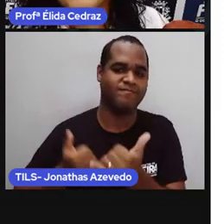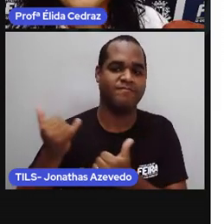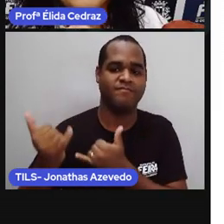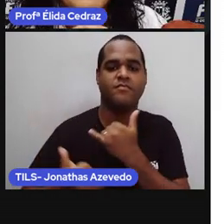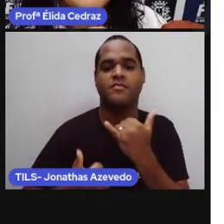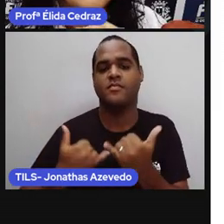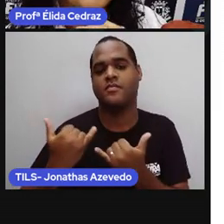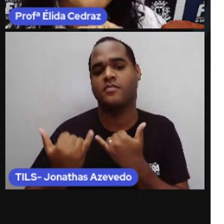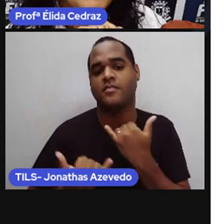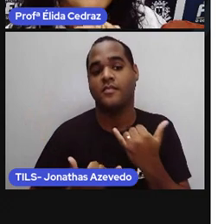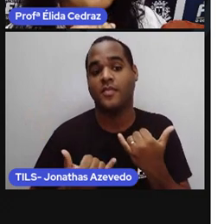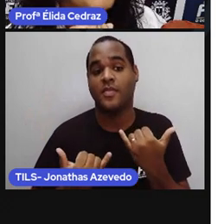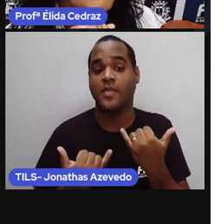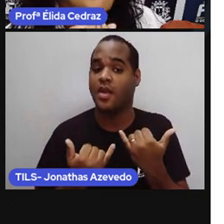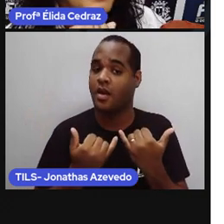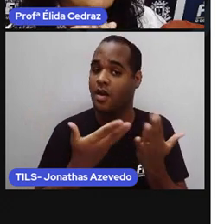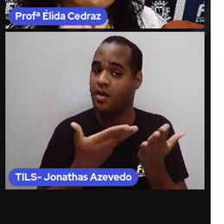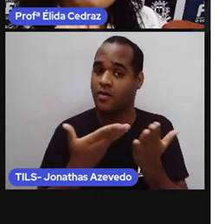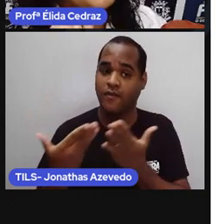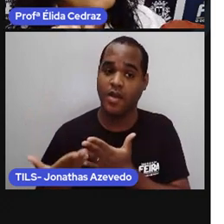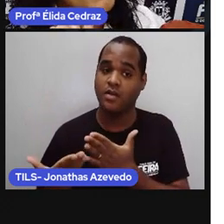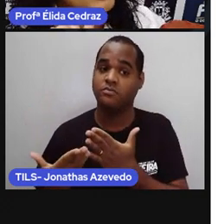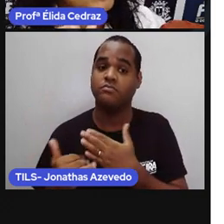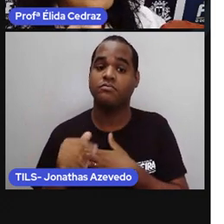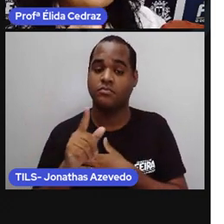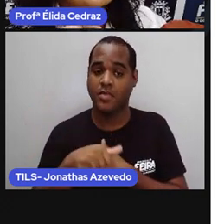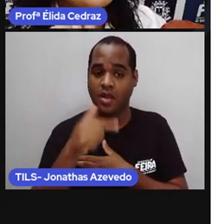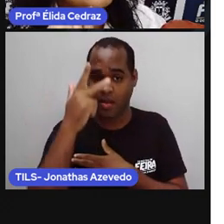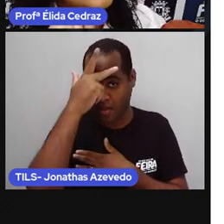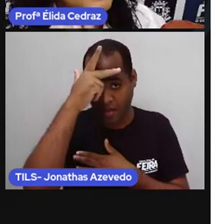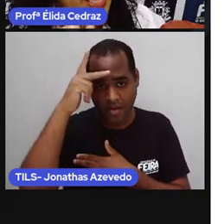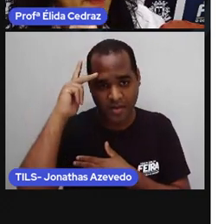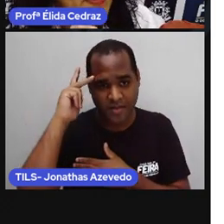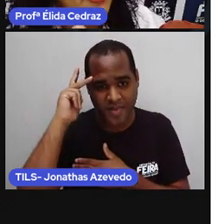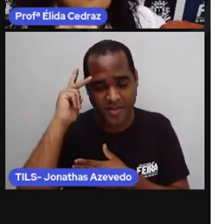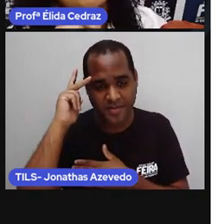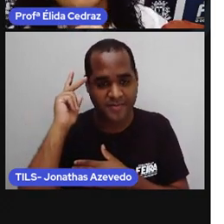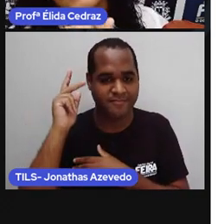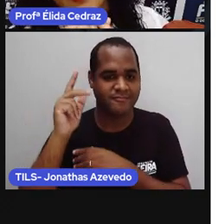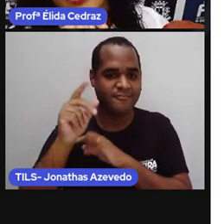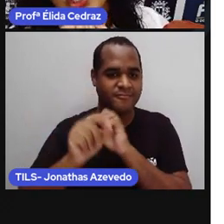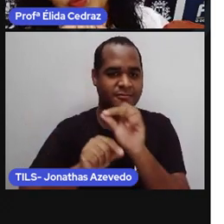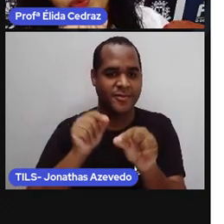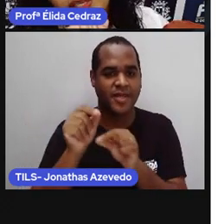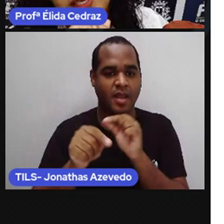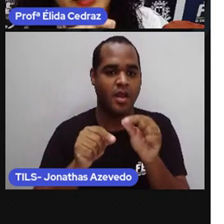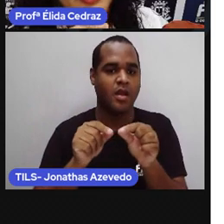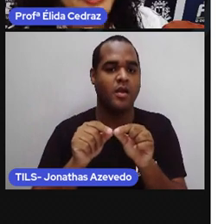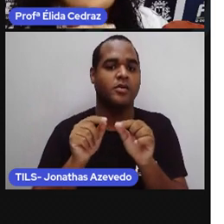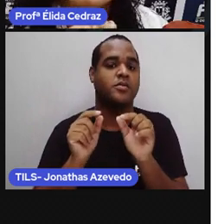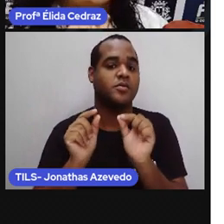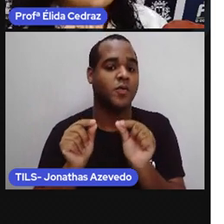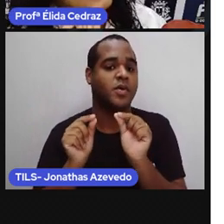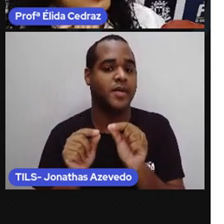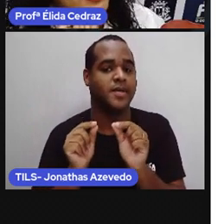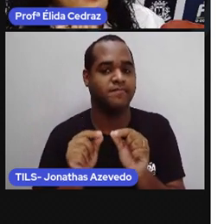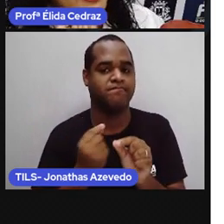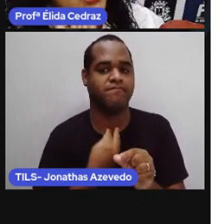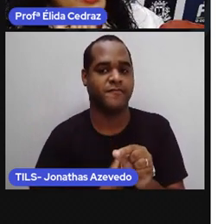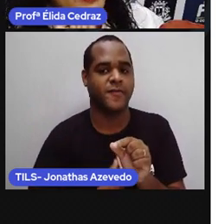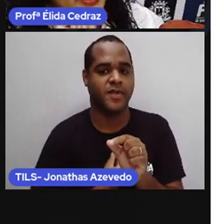Provavelmente esse convite foi enviado para as pessoas que sabem onde fica essa